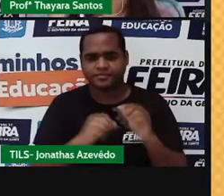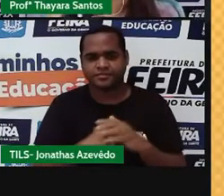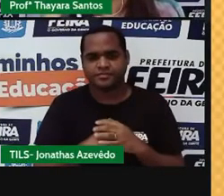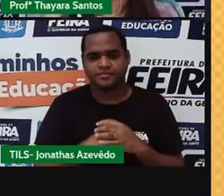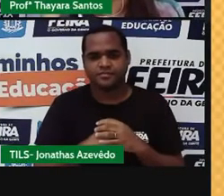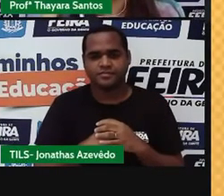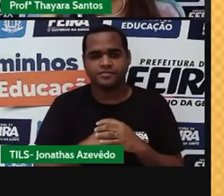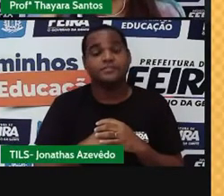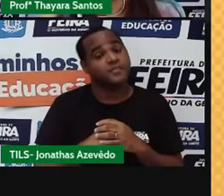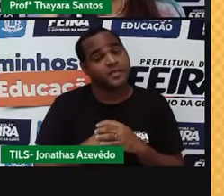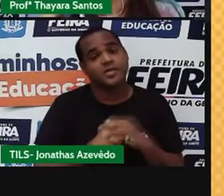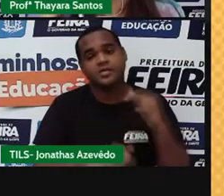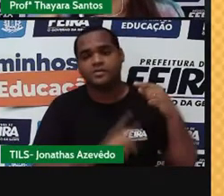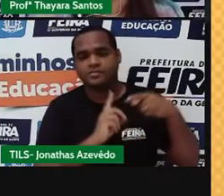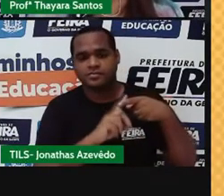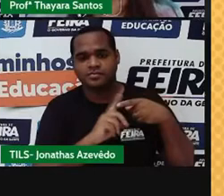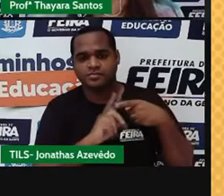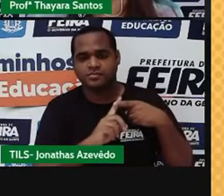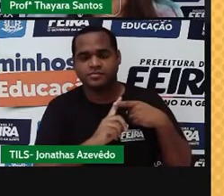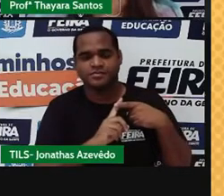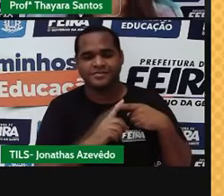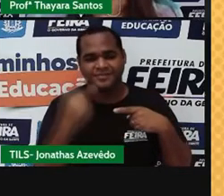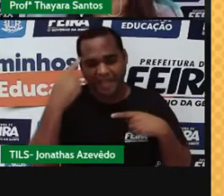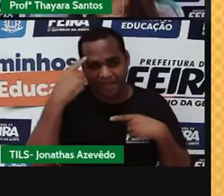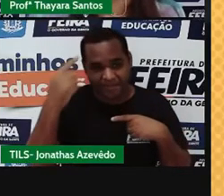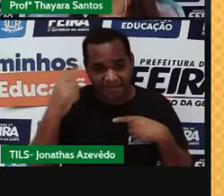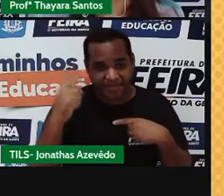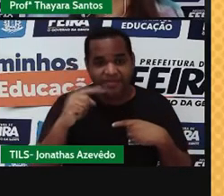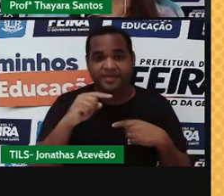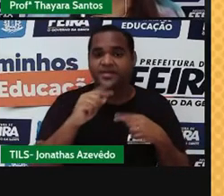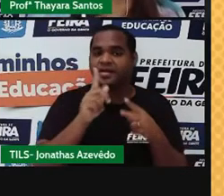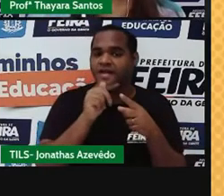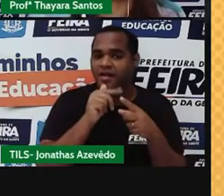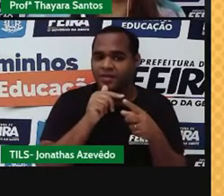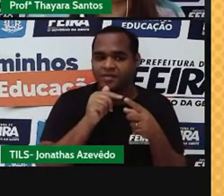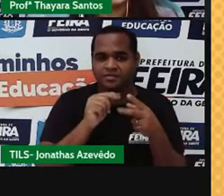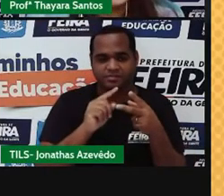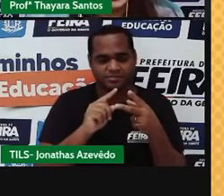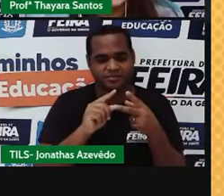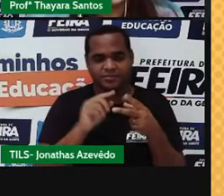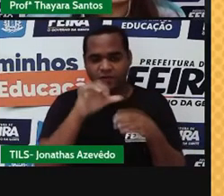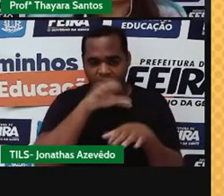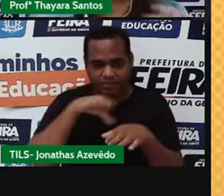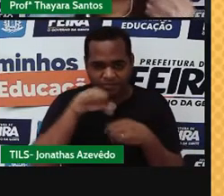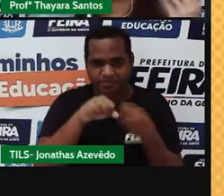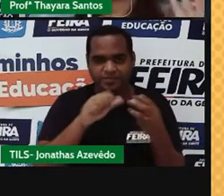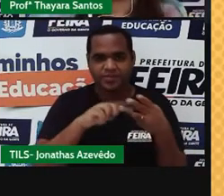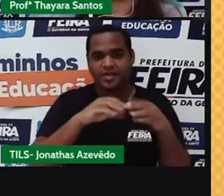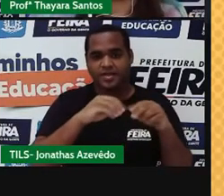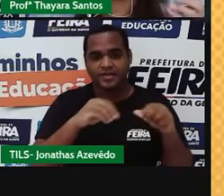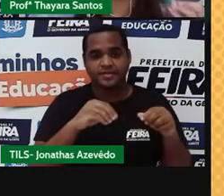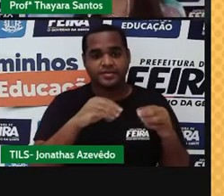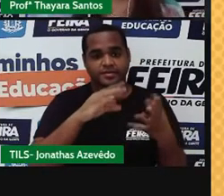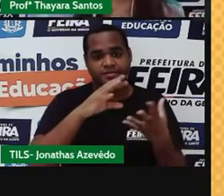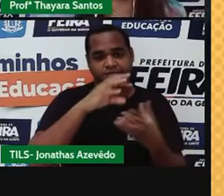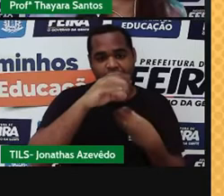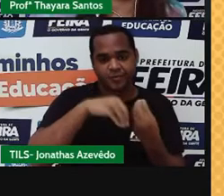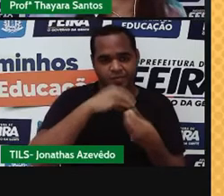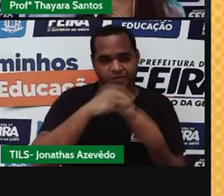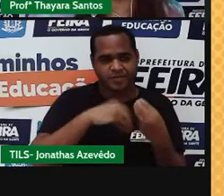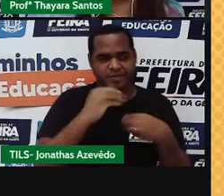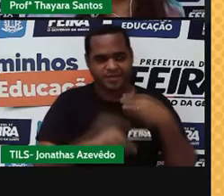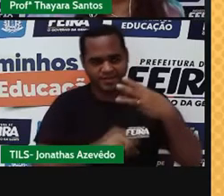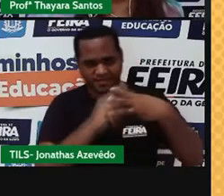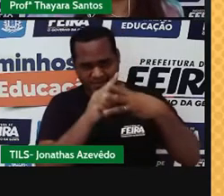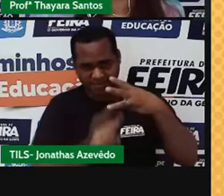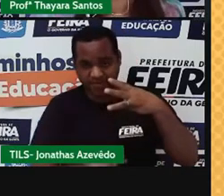No primeiro exemplo, onde eu tenho água, óleo e areia, a gente tem uma mistura heterogênea. E além de ser heterogênea, ela é trifásica,